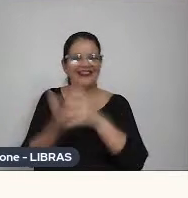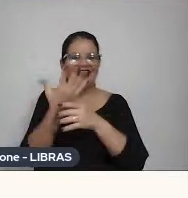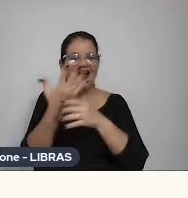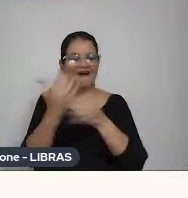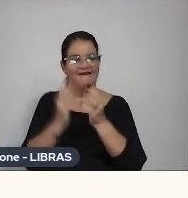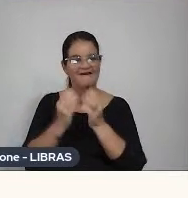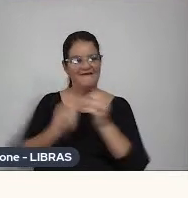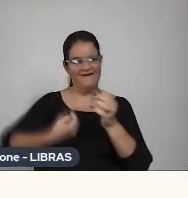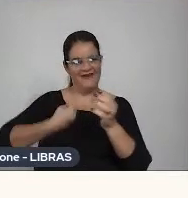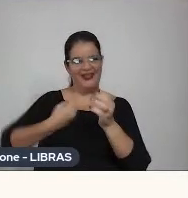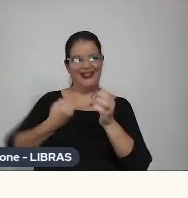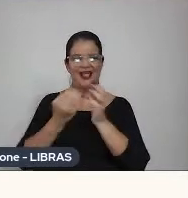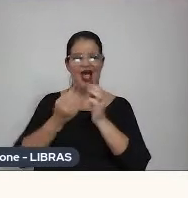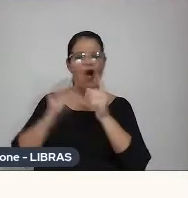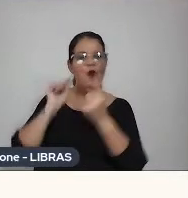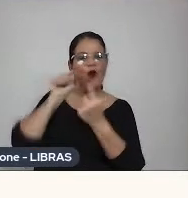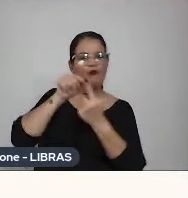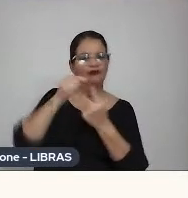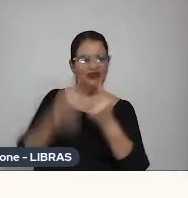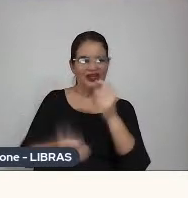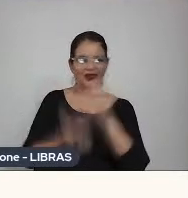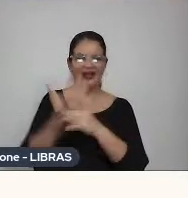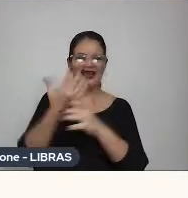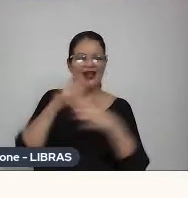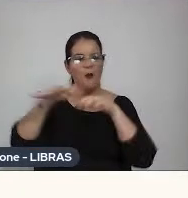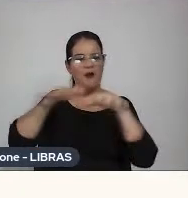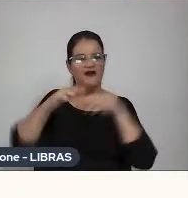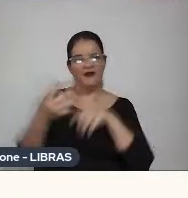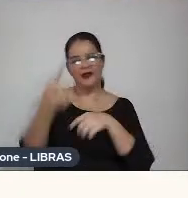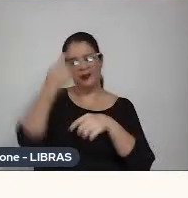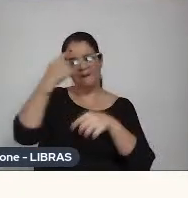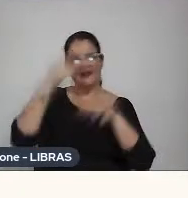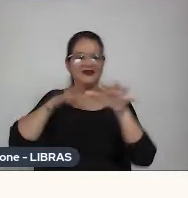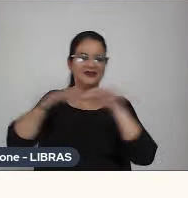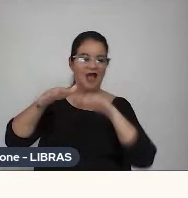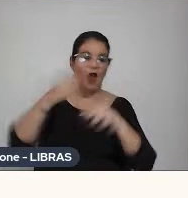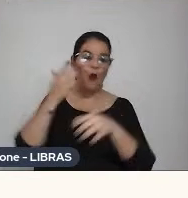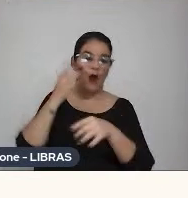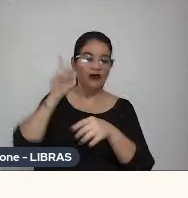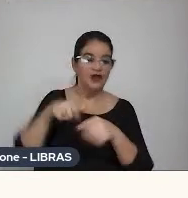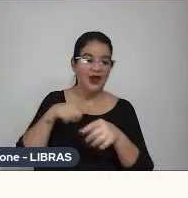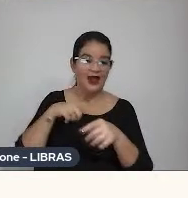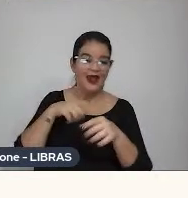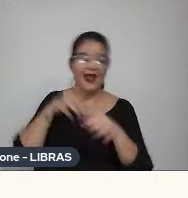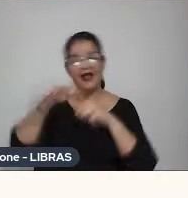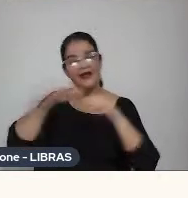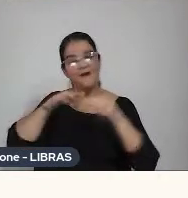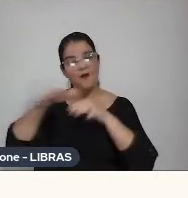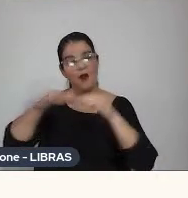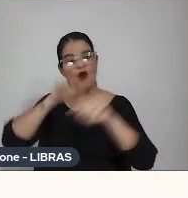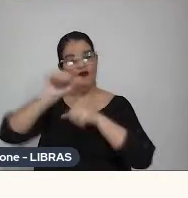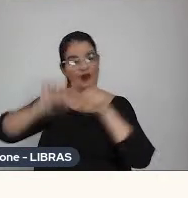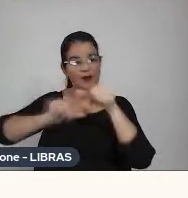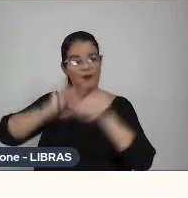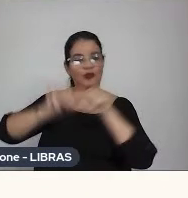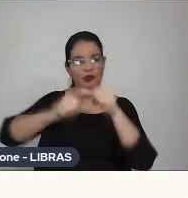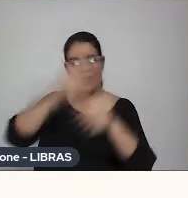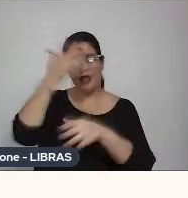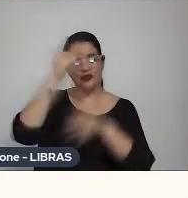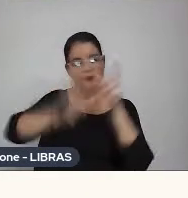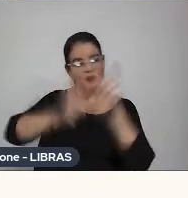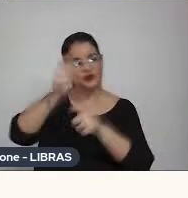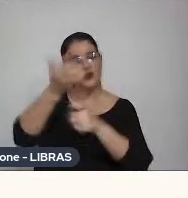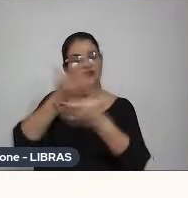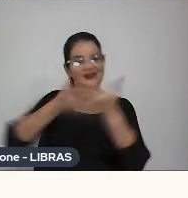inanimados, criar um movimento, pensar um movimento, né, eu acho que isso é o que acaba movendo muito as pessoas que se envolvem com a